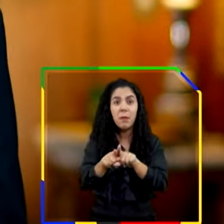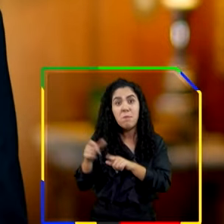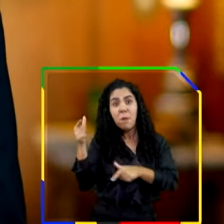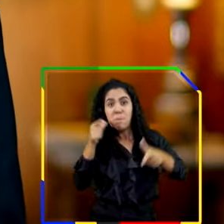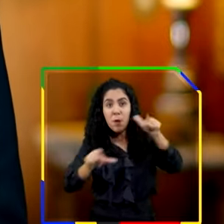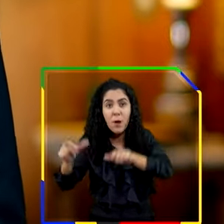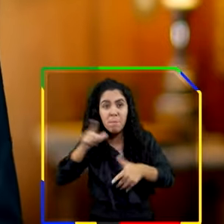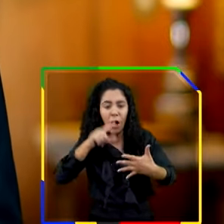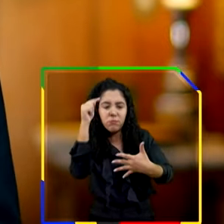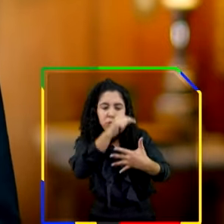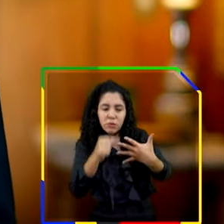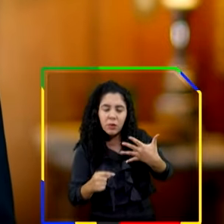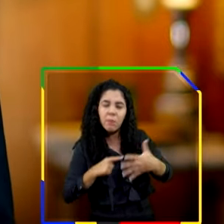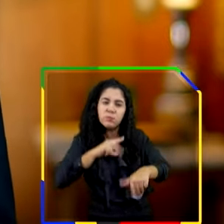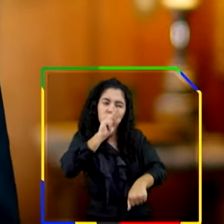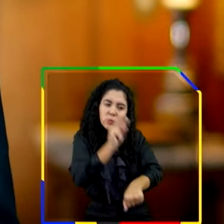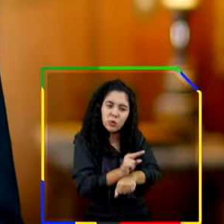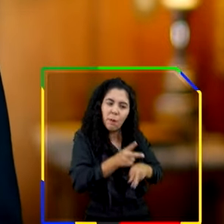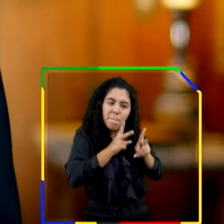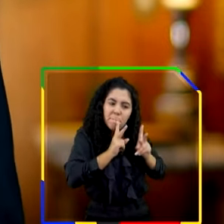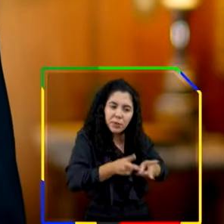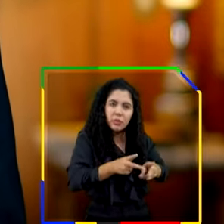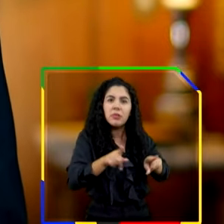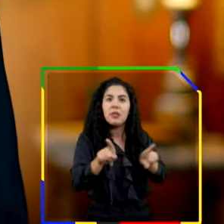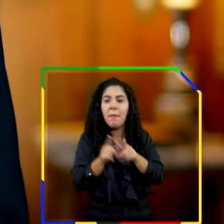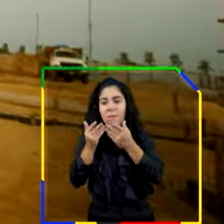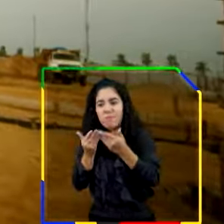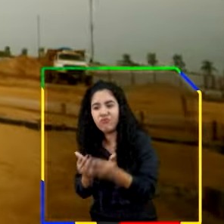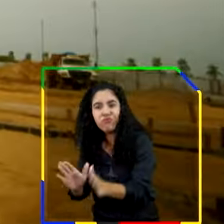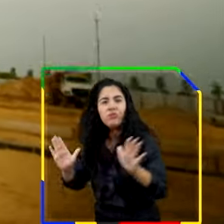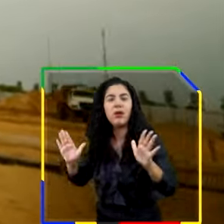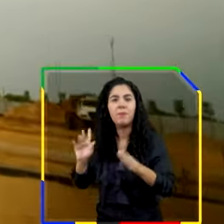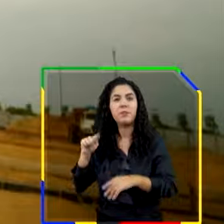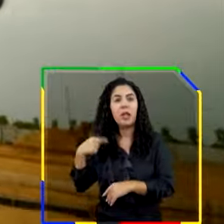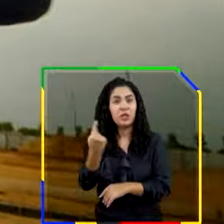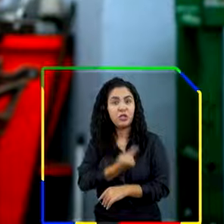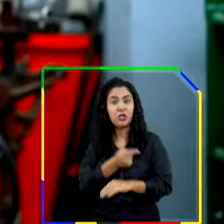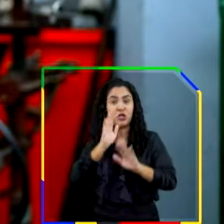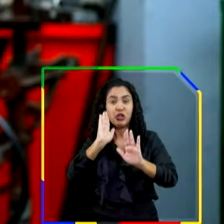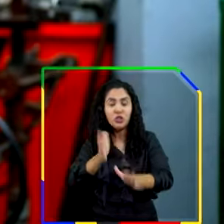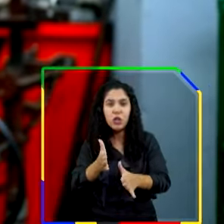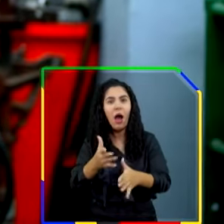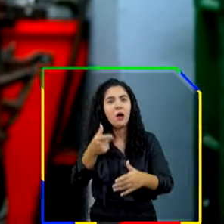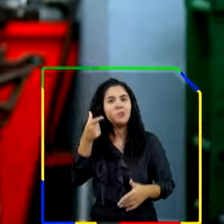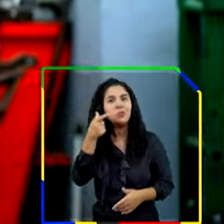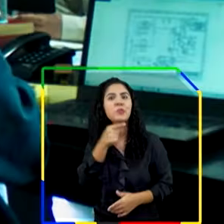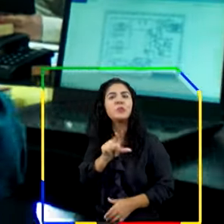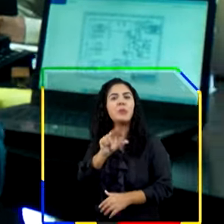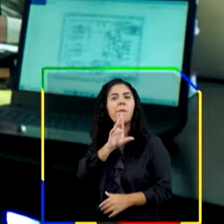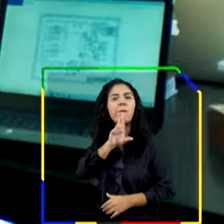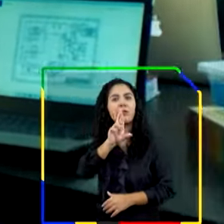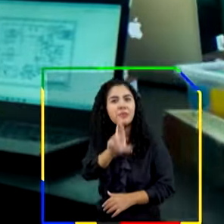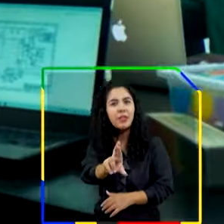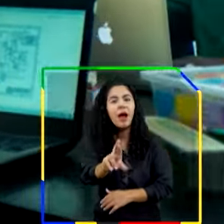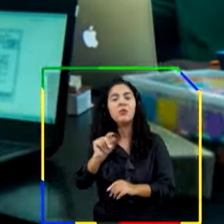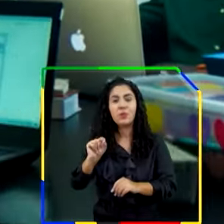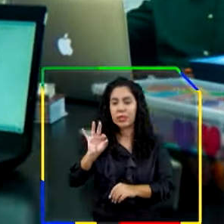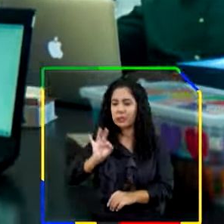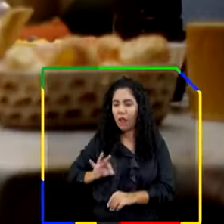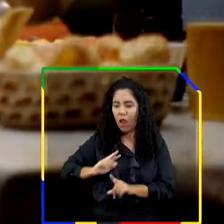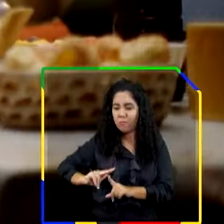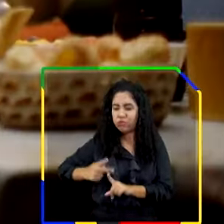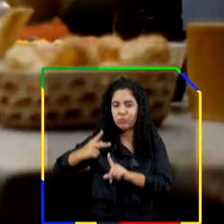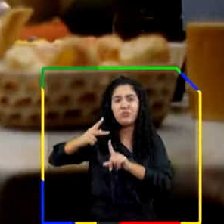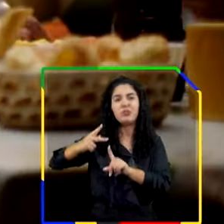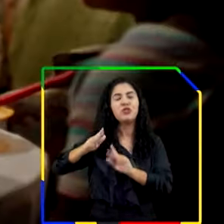conquistados sejam protegidos e ampliados. Já devolvemos ao trabalhador e à trabalhadora o ganho real